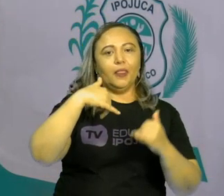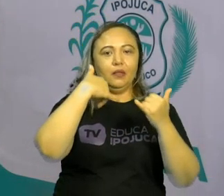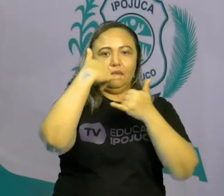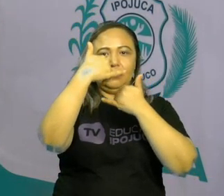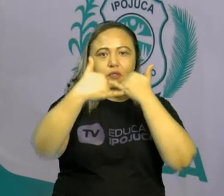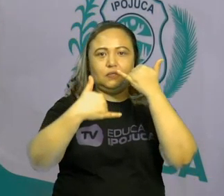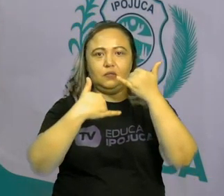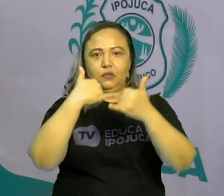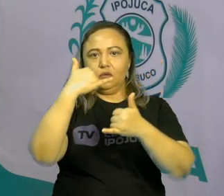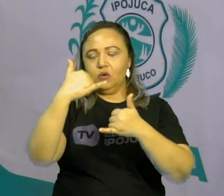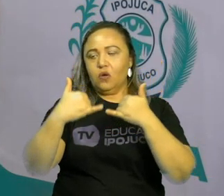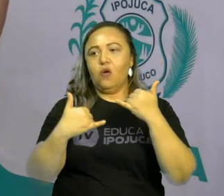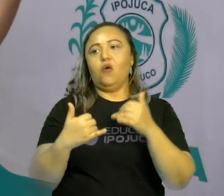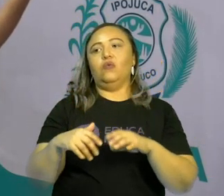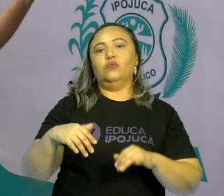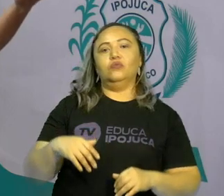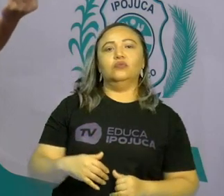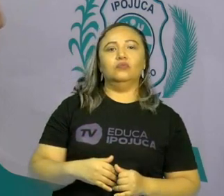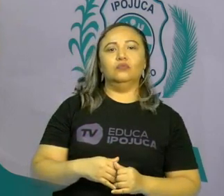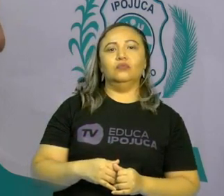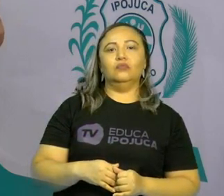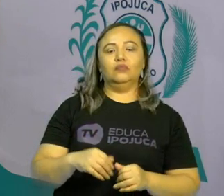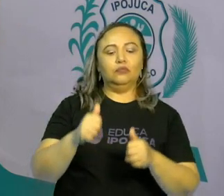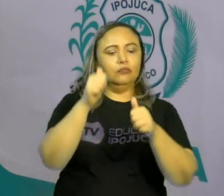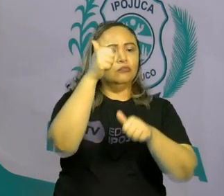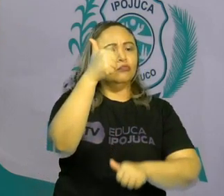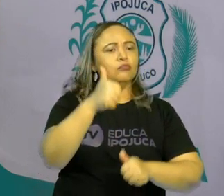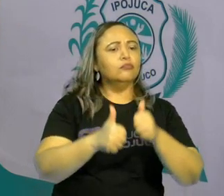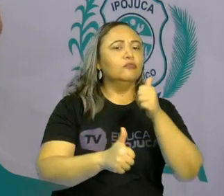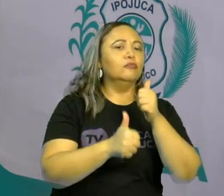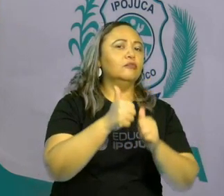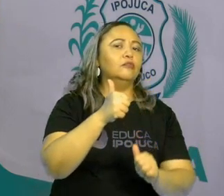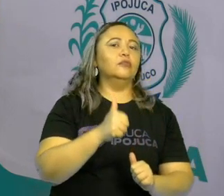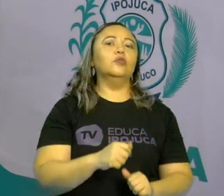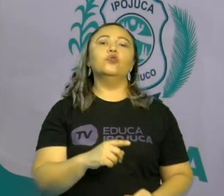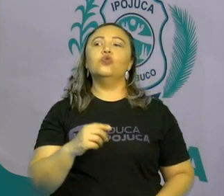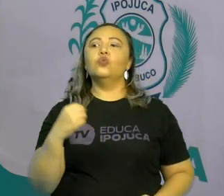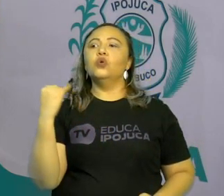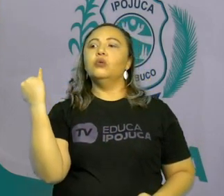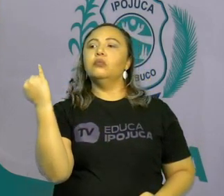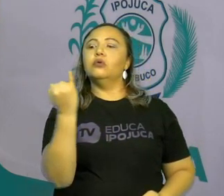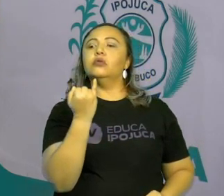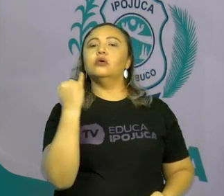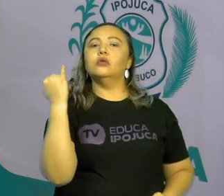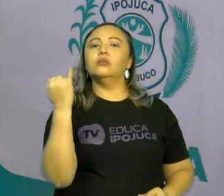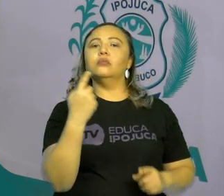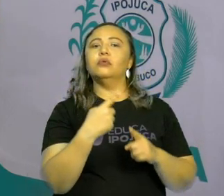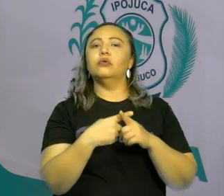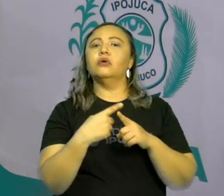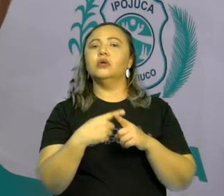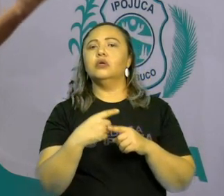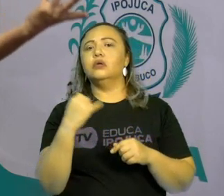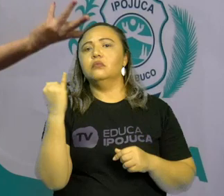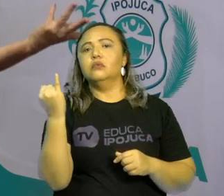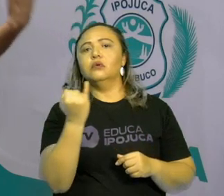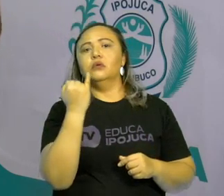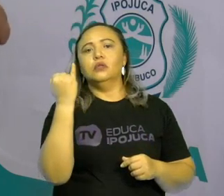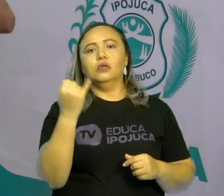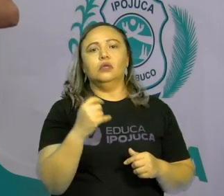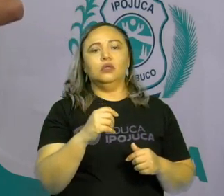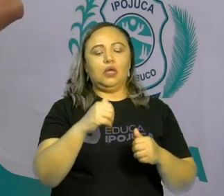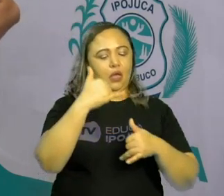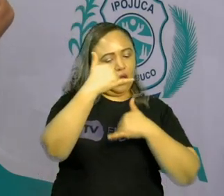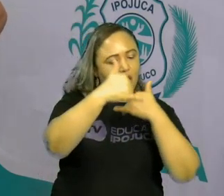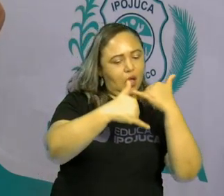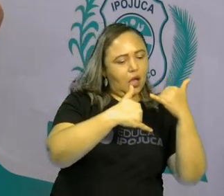conhecemos. Brincadeiras que já utilizamos. A importância dos jogos. Por que, professora, tem a ver o jogo